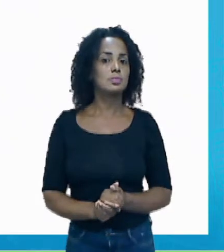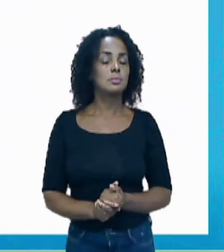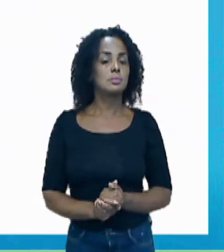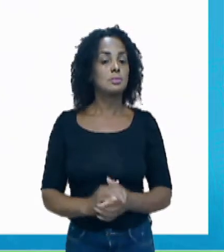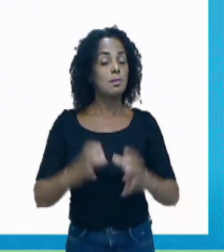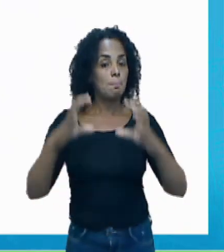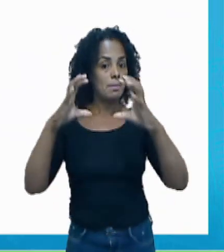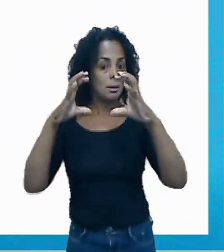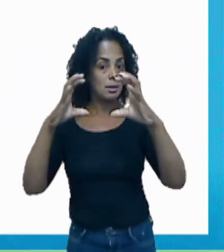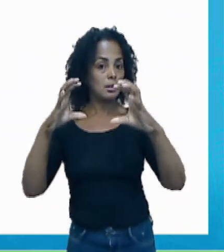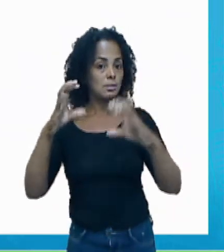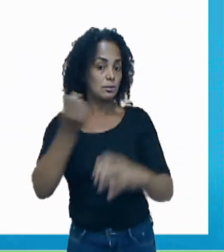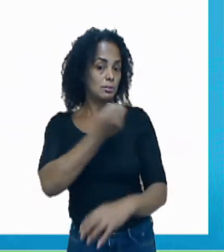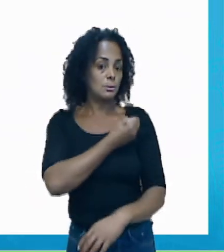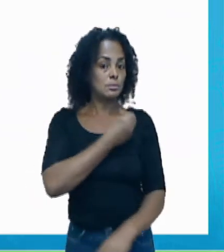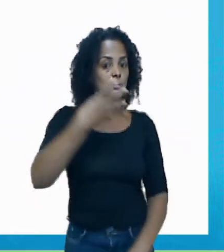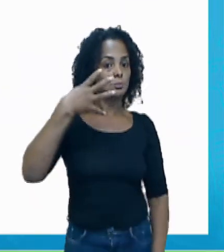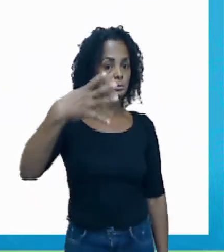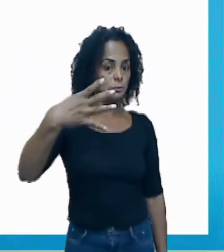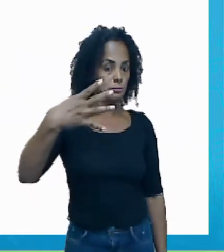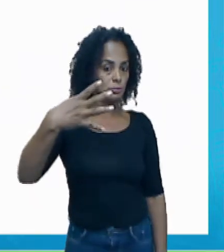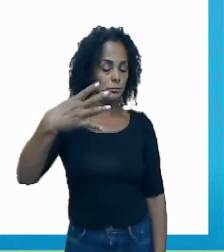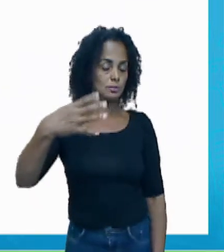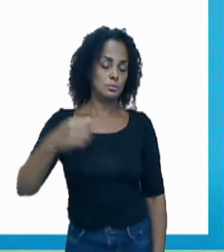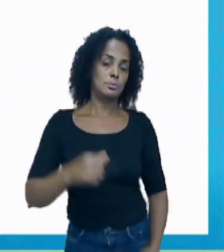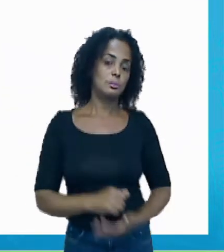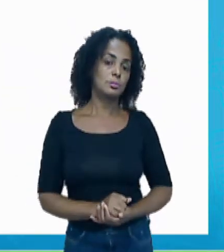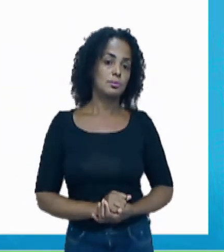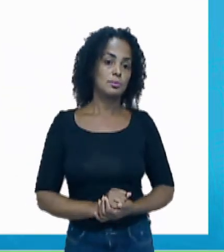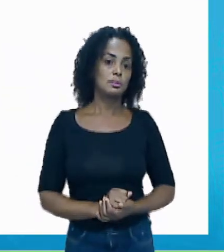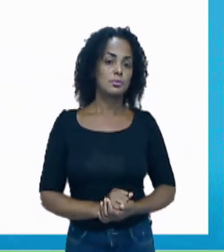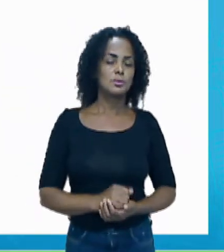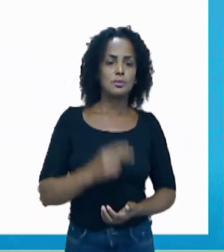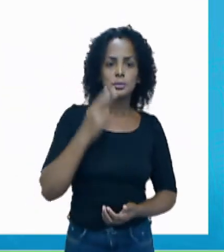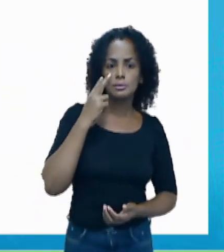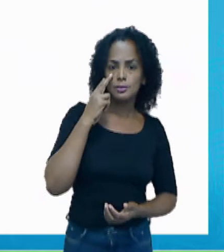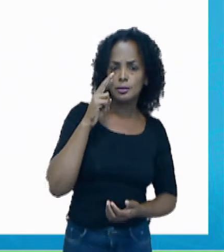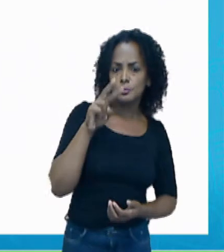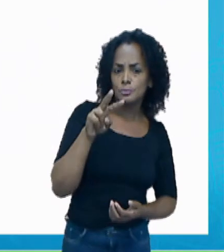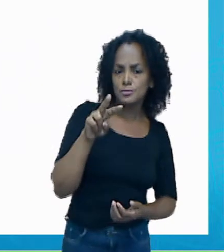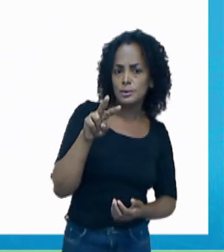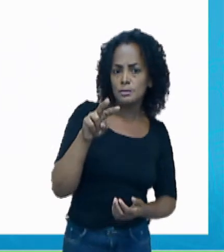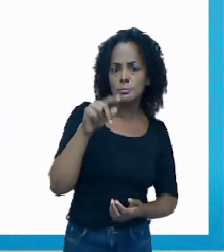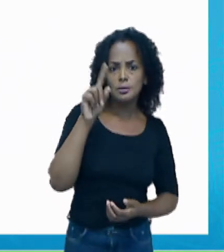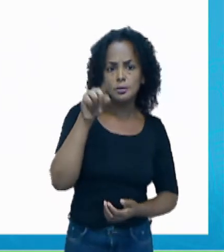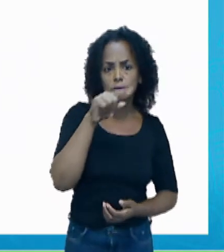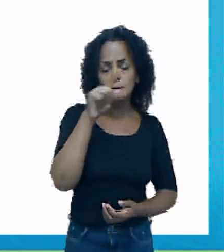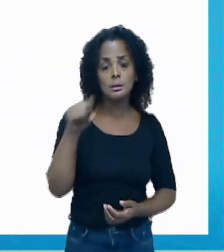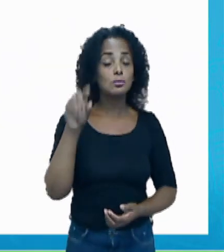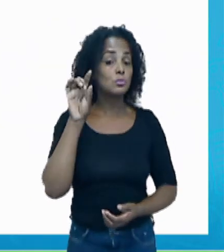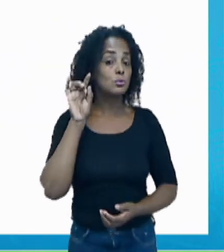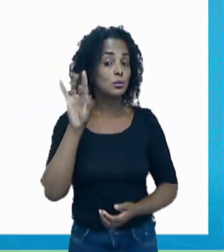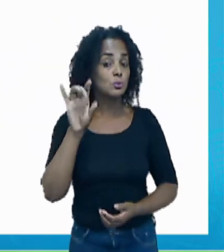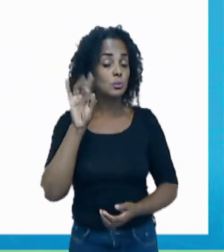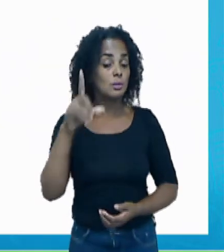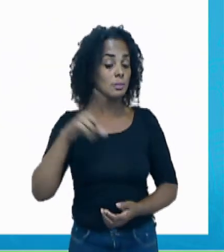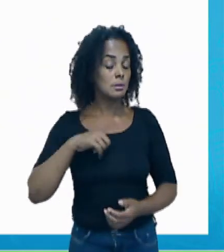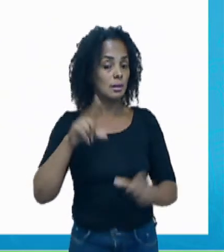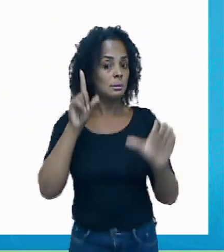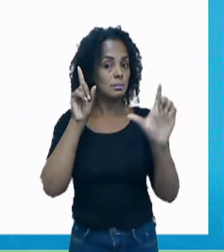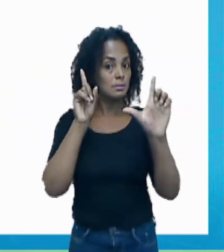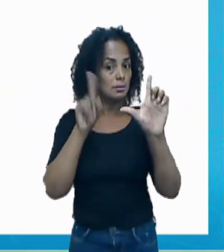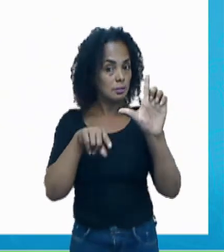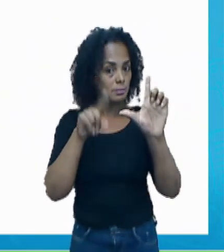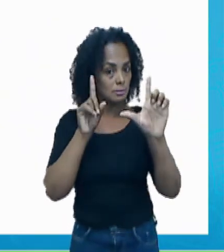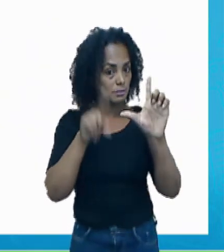e o balão de número 4. Você vai assinalar somente o balão que